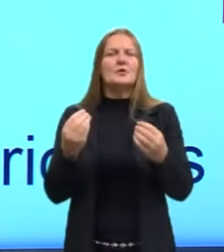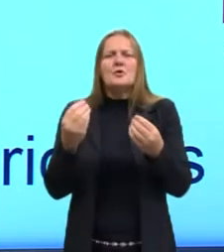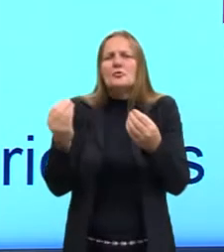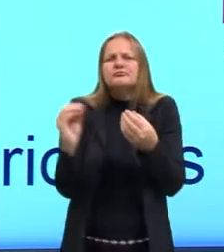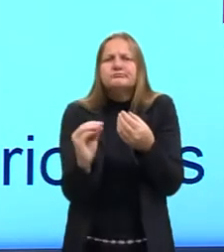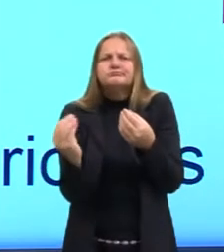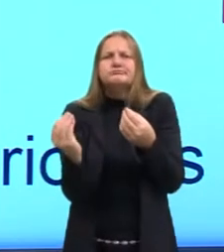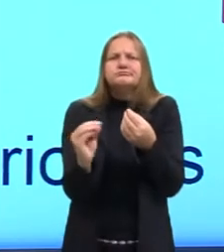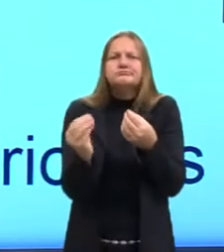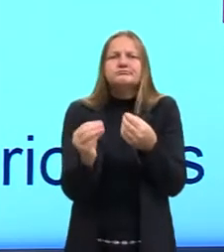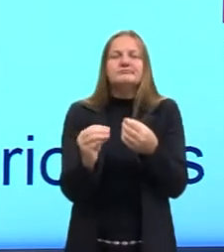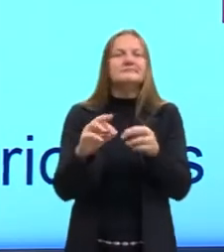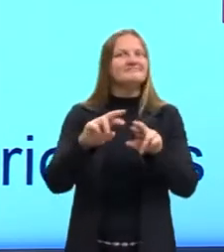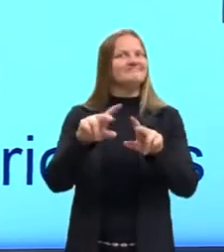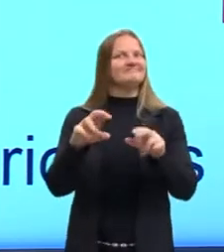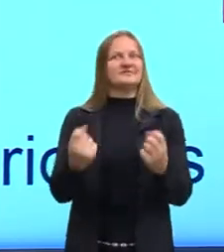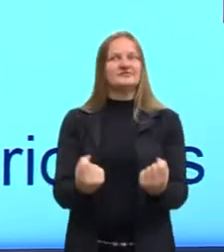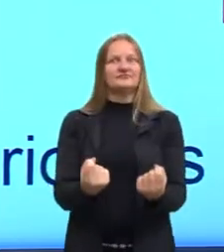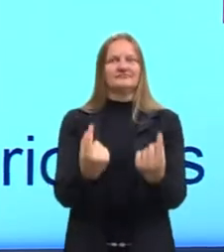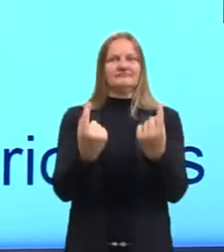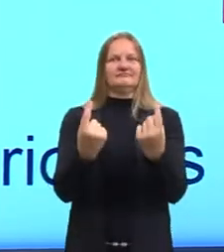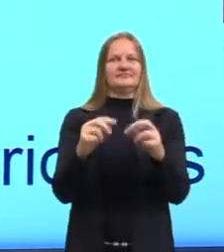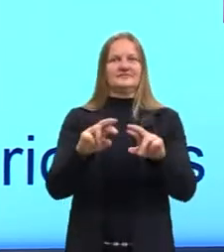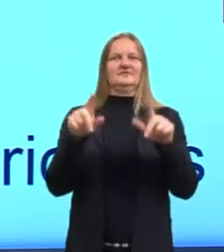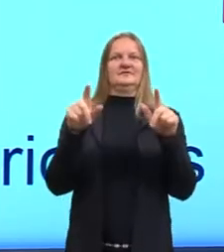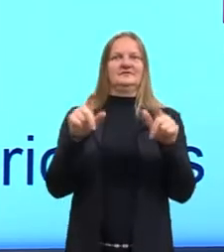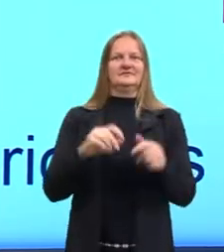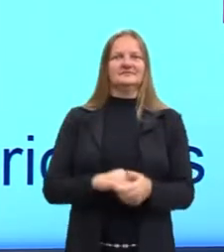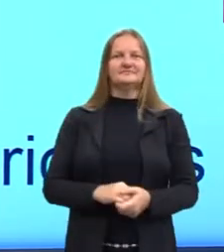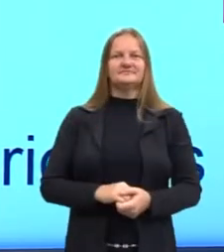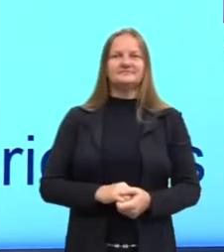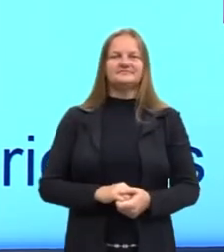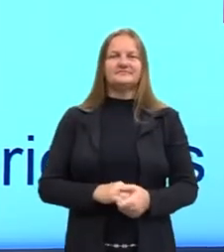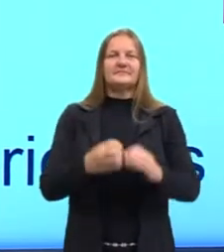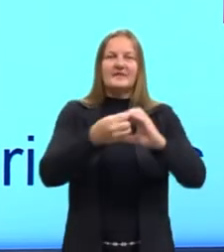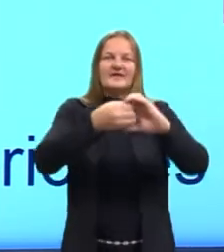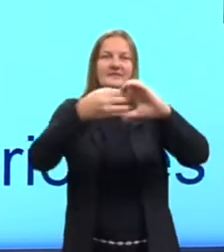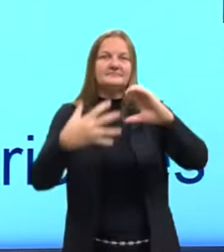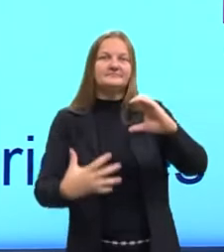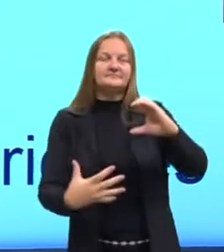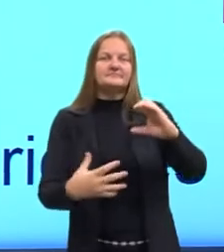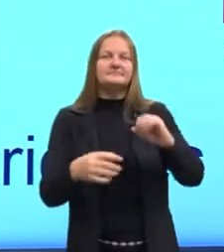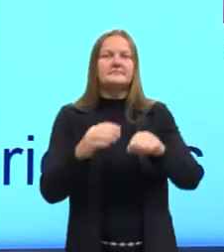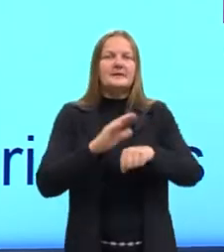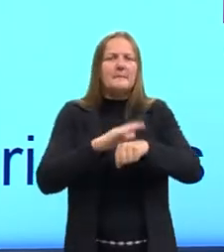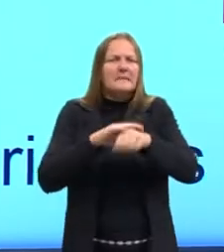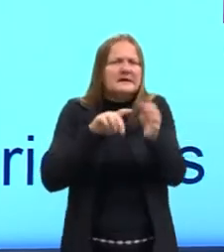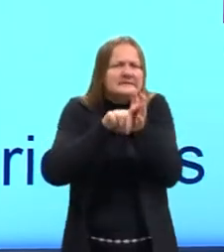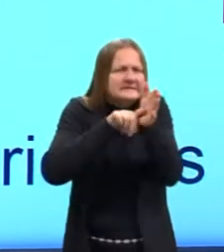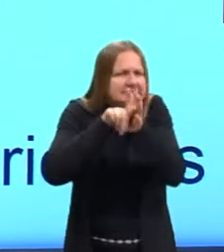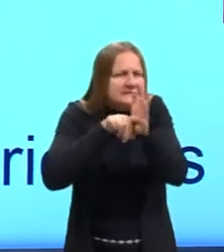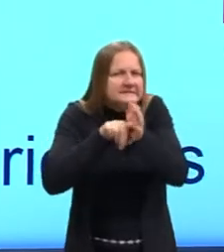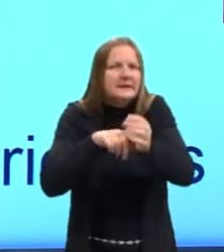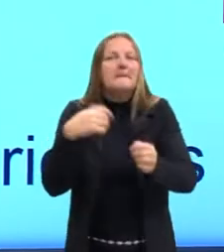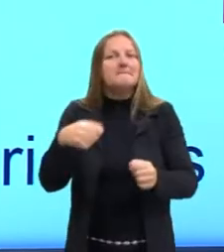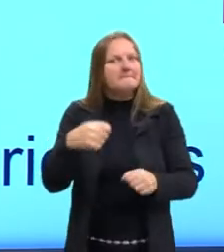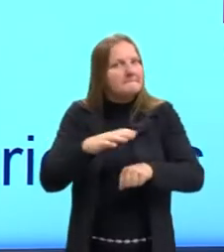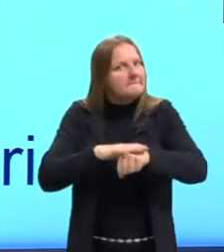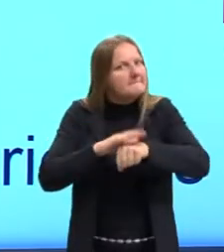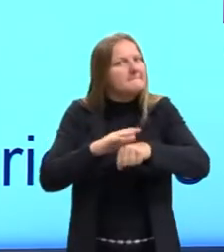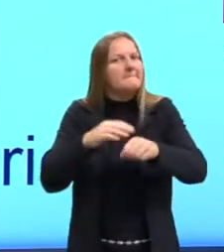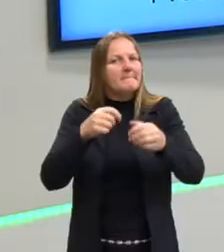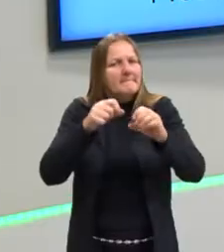em nenhum outro reino. Então, eles estão aqui esperando mais estudos, digamos assim, para